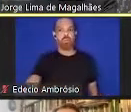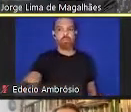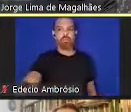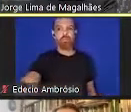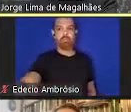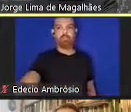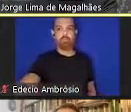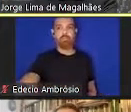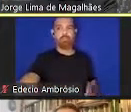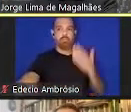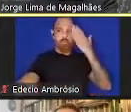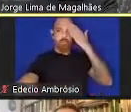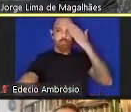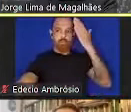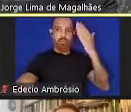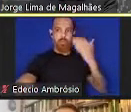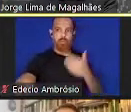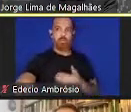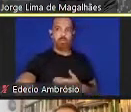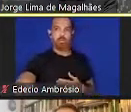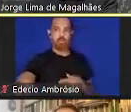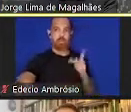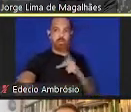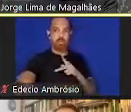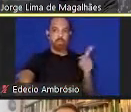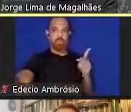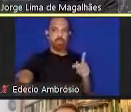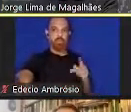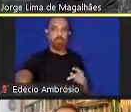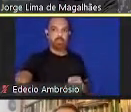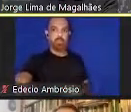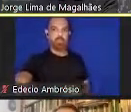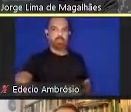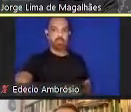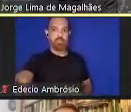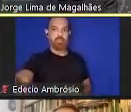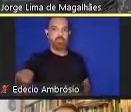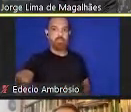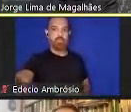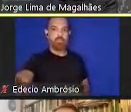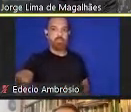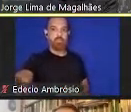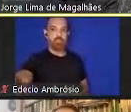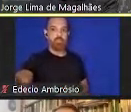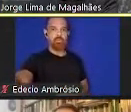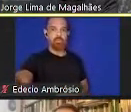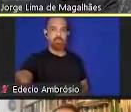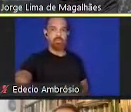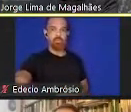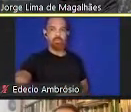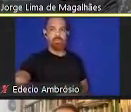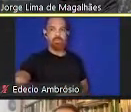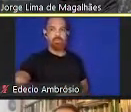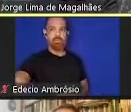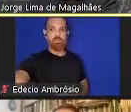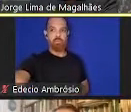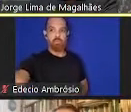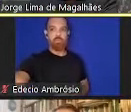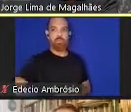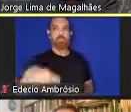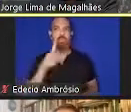uma vez, obrigado, professor Paulo Ferrim, professor Andrew Farley. Nesse momento, passamos a palavra ao professor